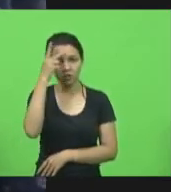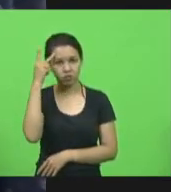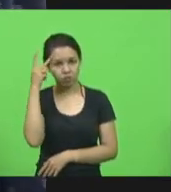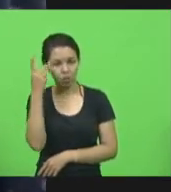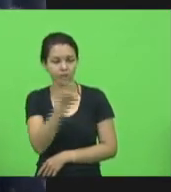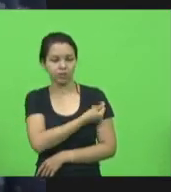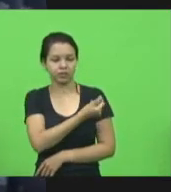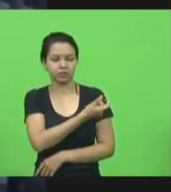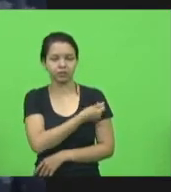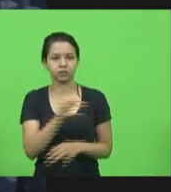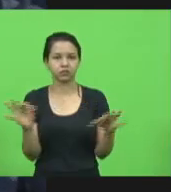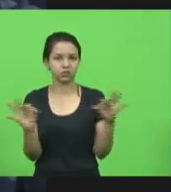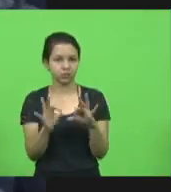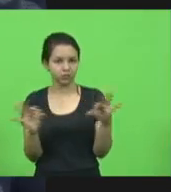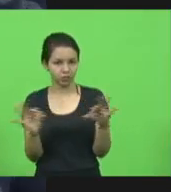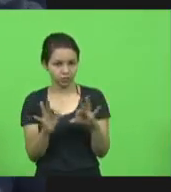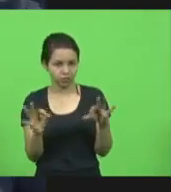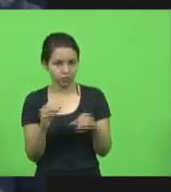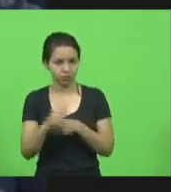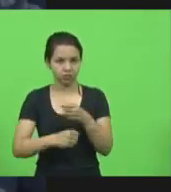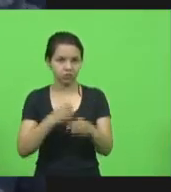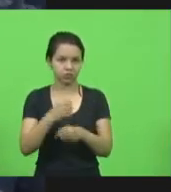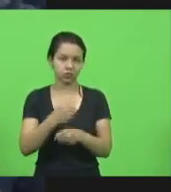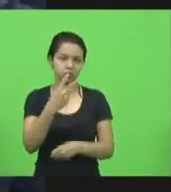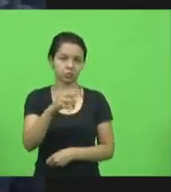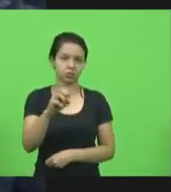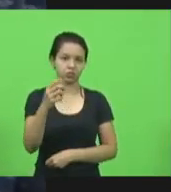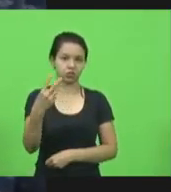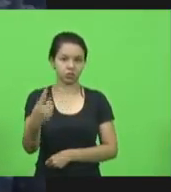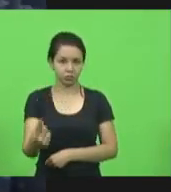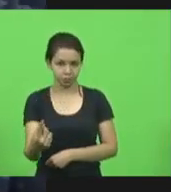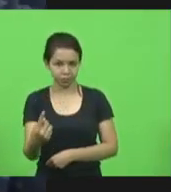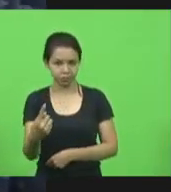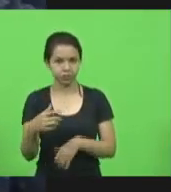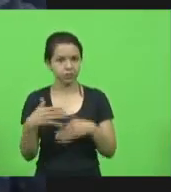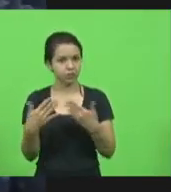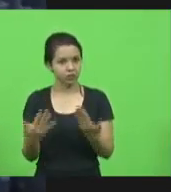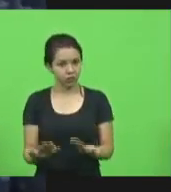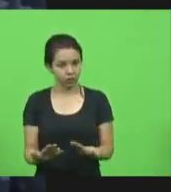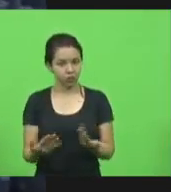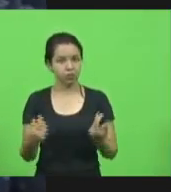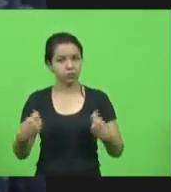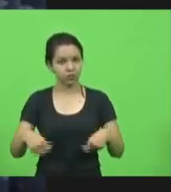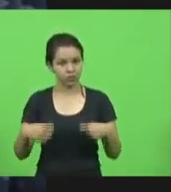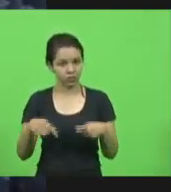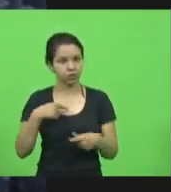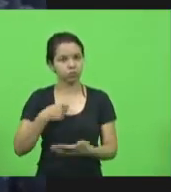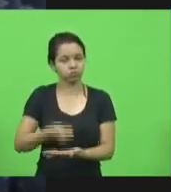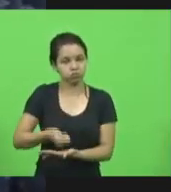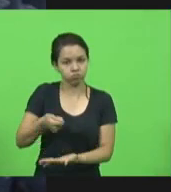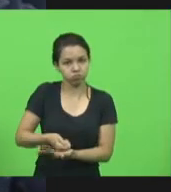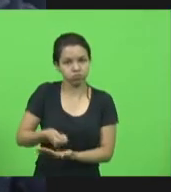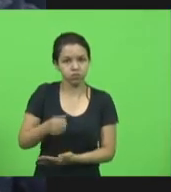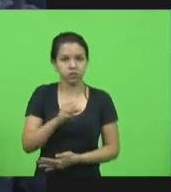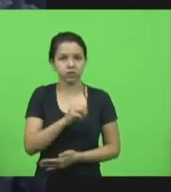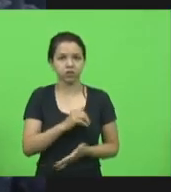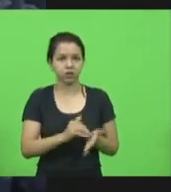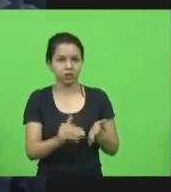perspectiva da vacinação em 2021. Daí a necessidade, e eu insistia com o secretário de